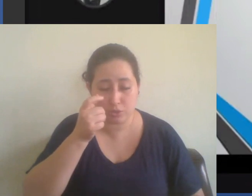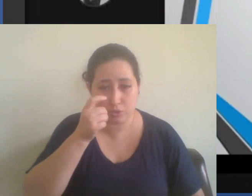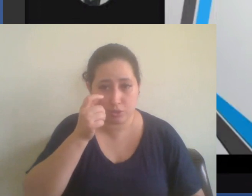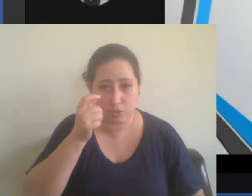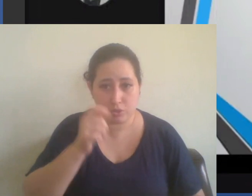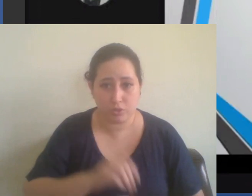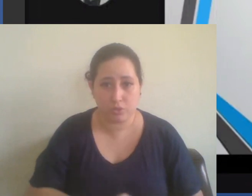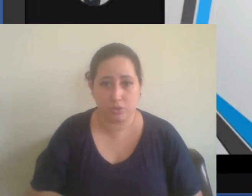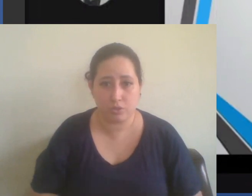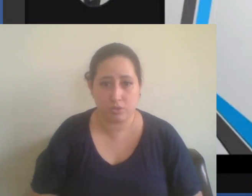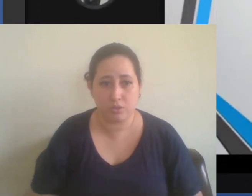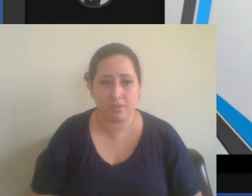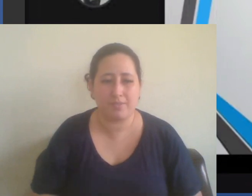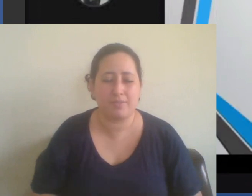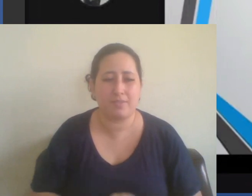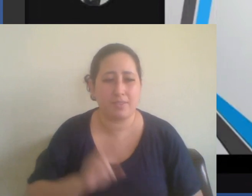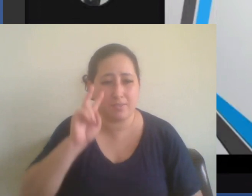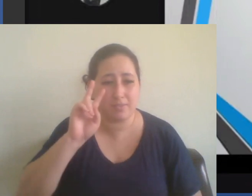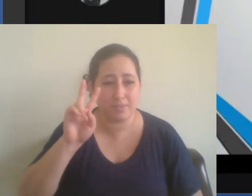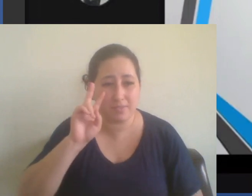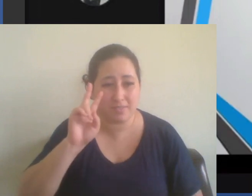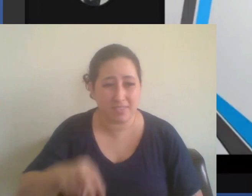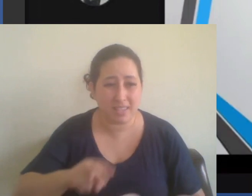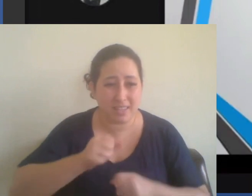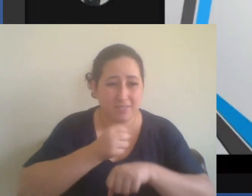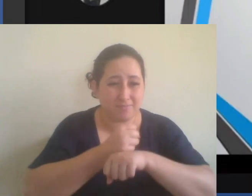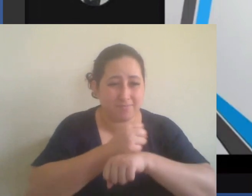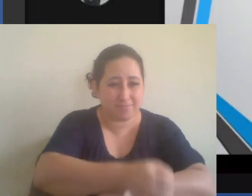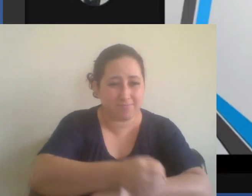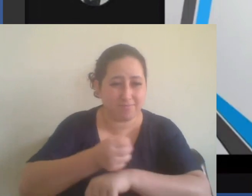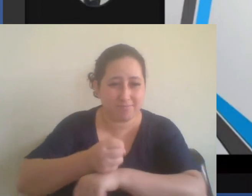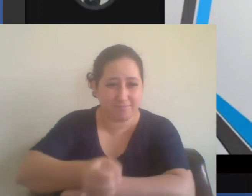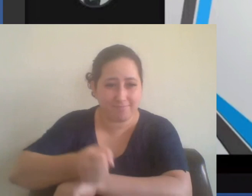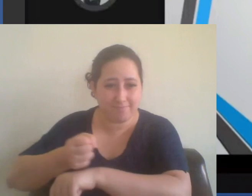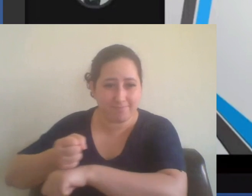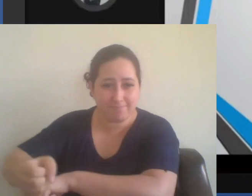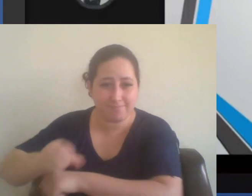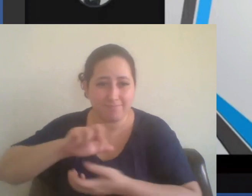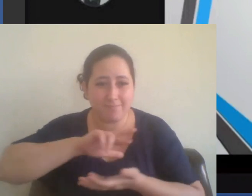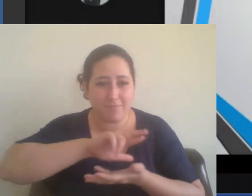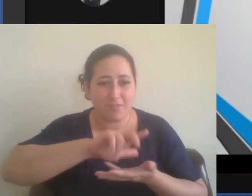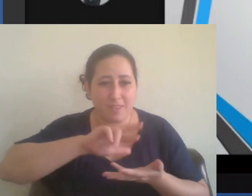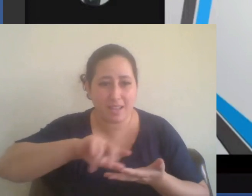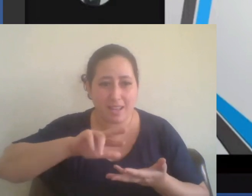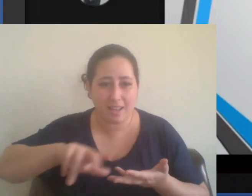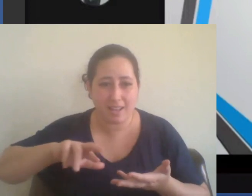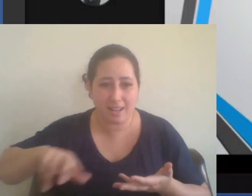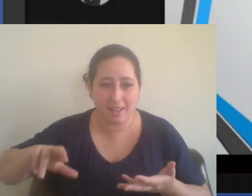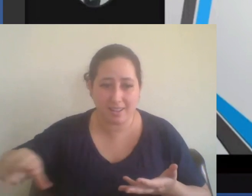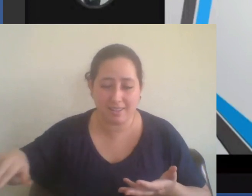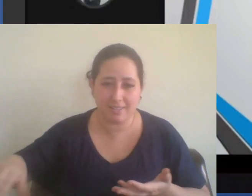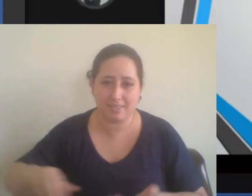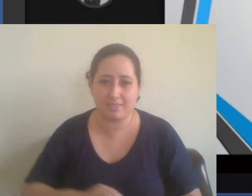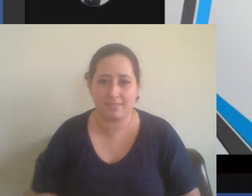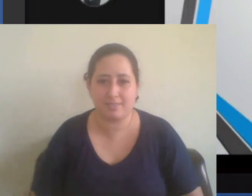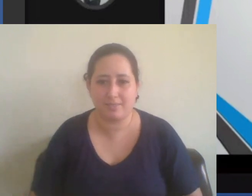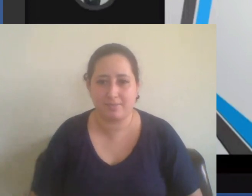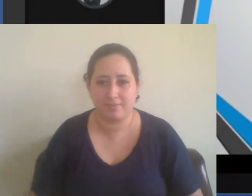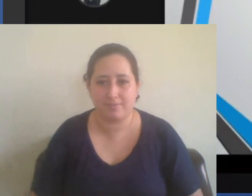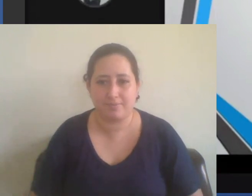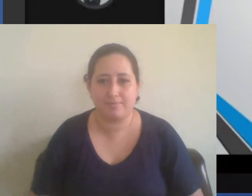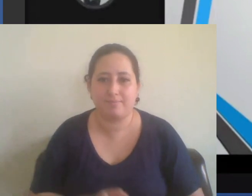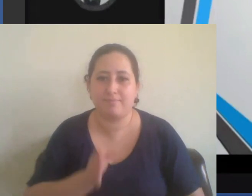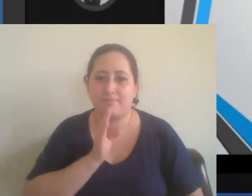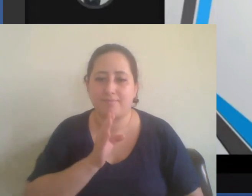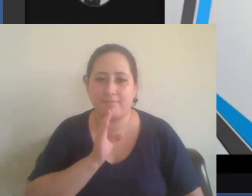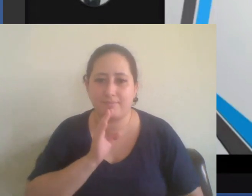centenas de violações mais conhecido é aqueles dos